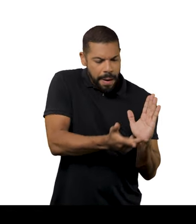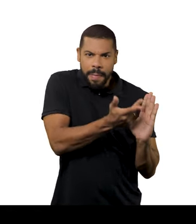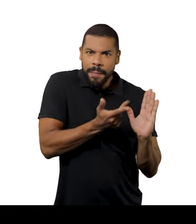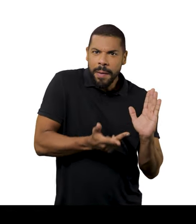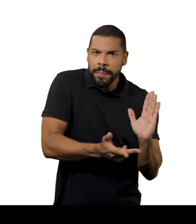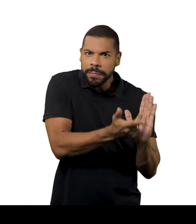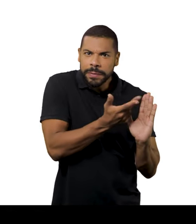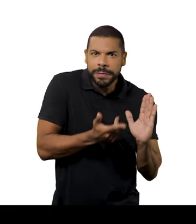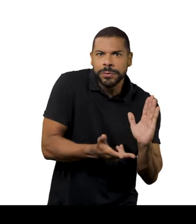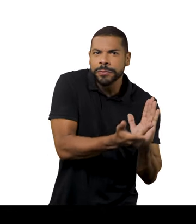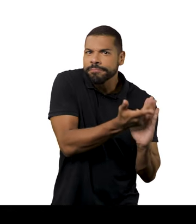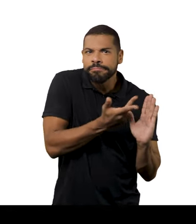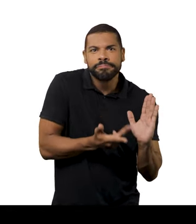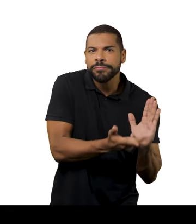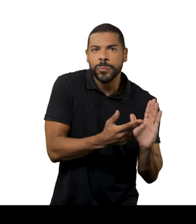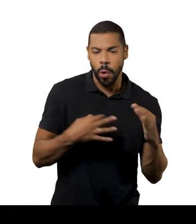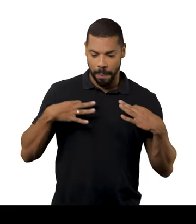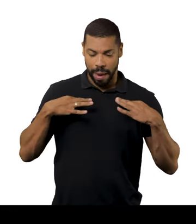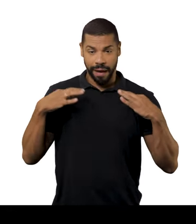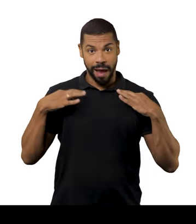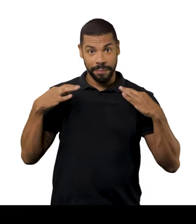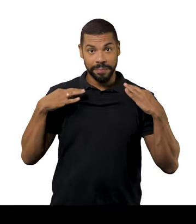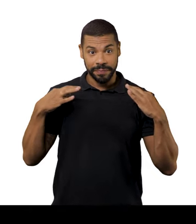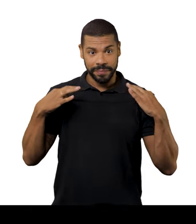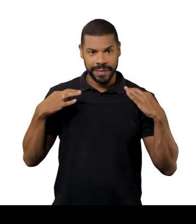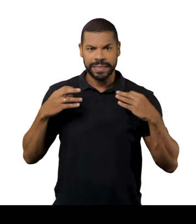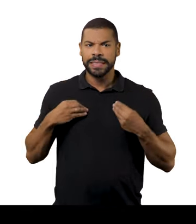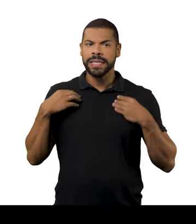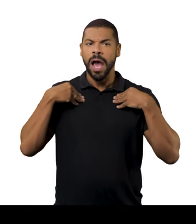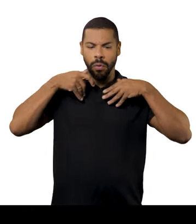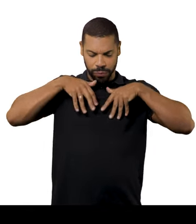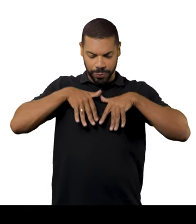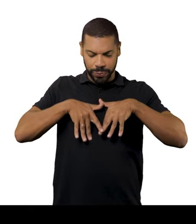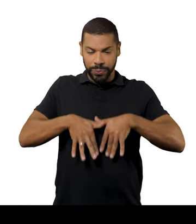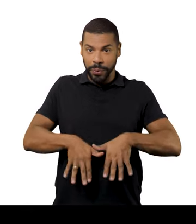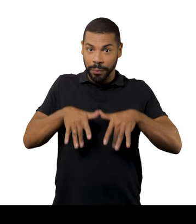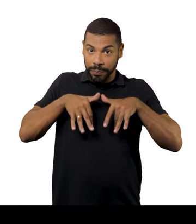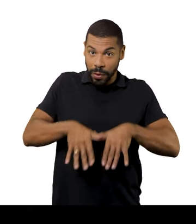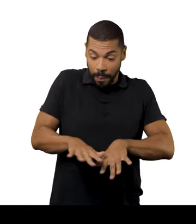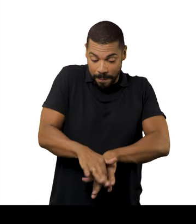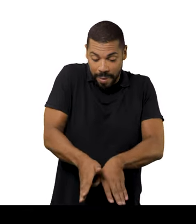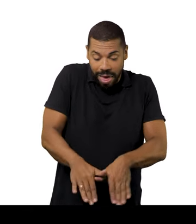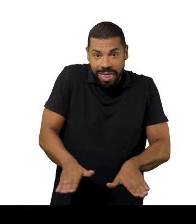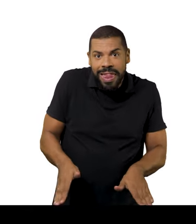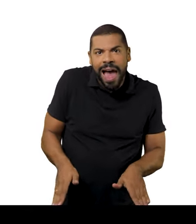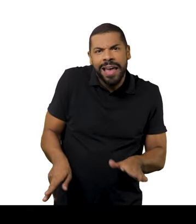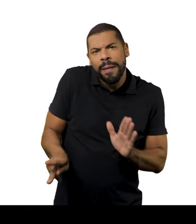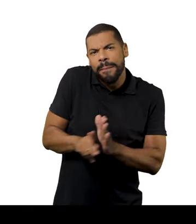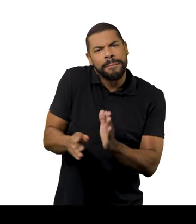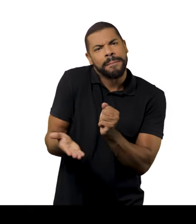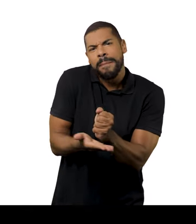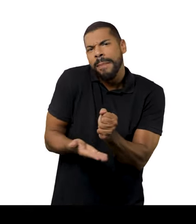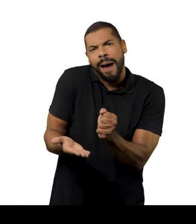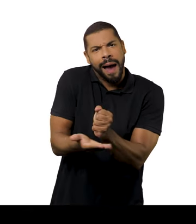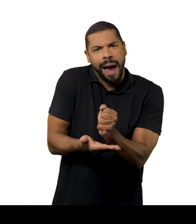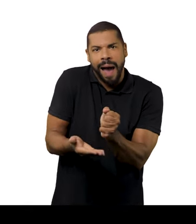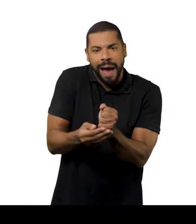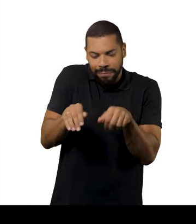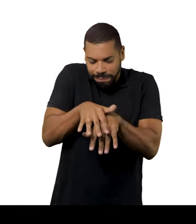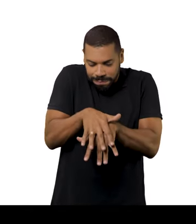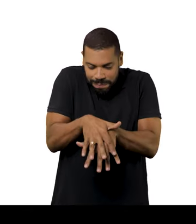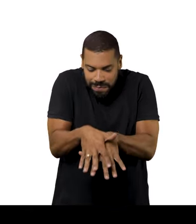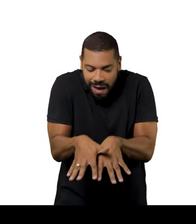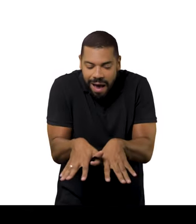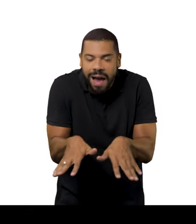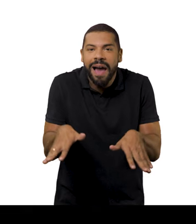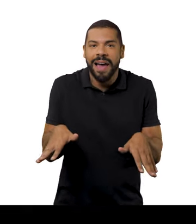eu desenhei. O vestido, o trench coat, uma camiseta de franja com a saia, que é uma saia básica, reta, que quando